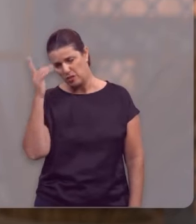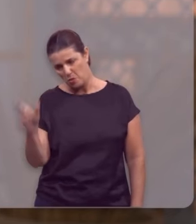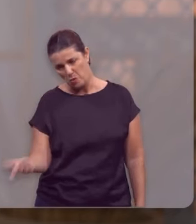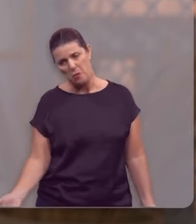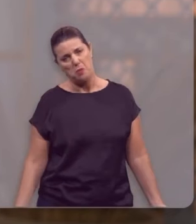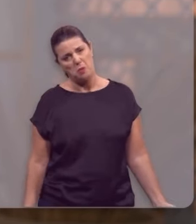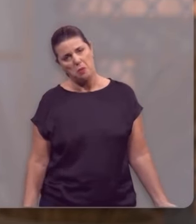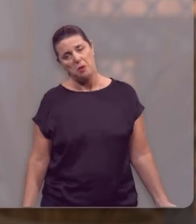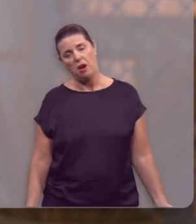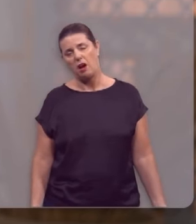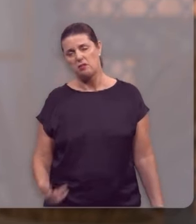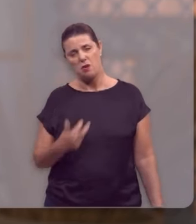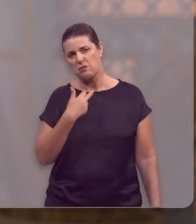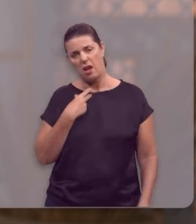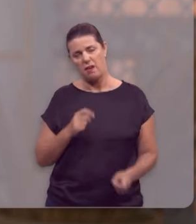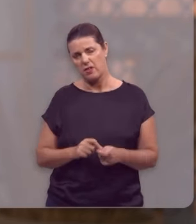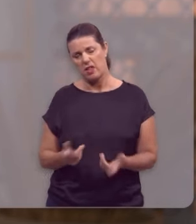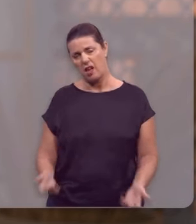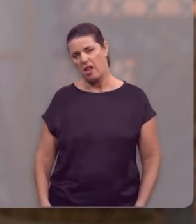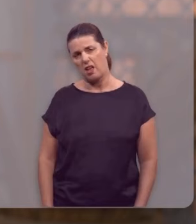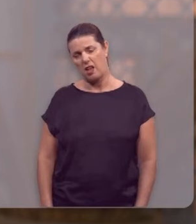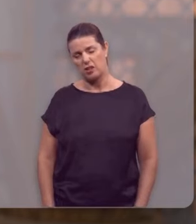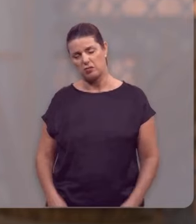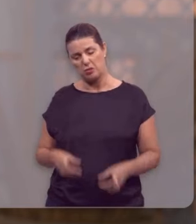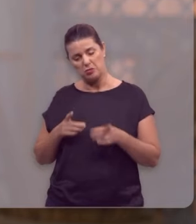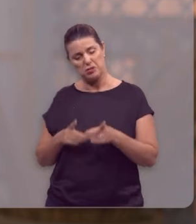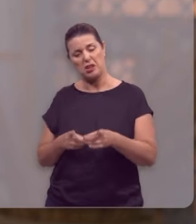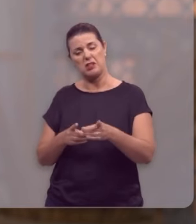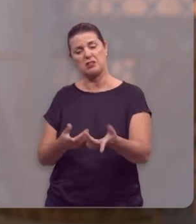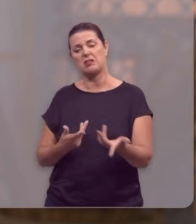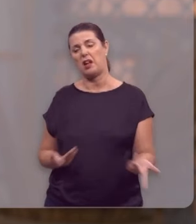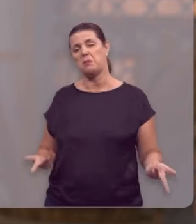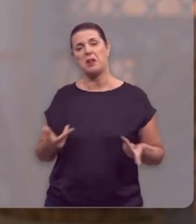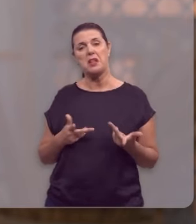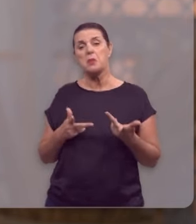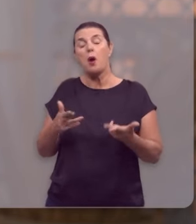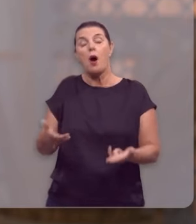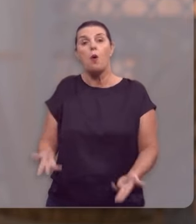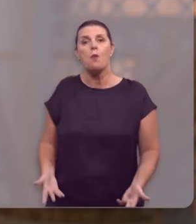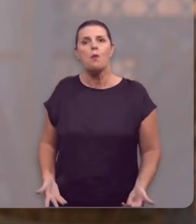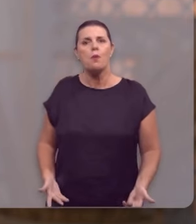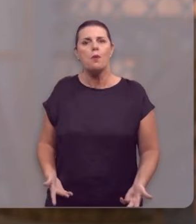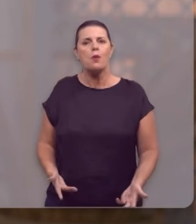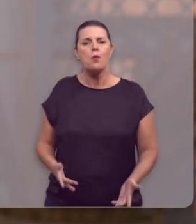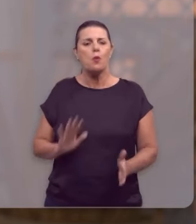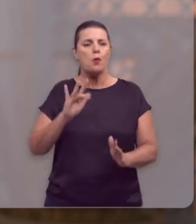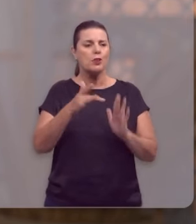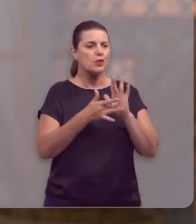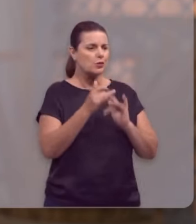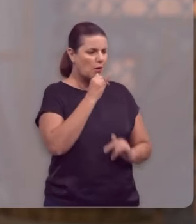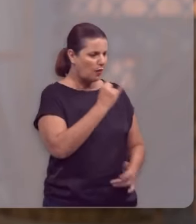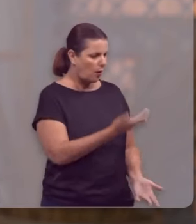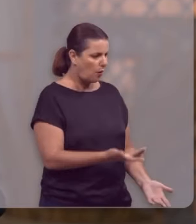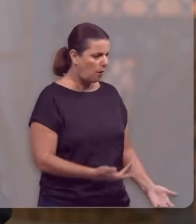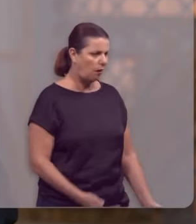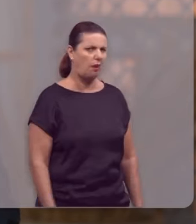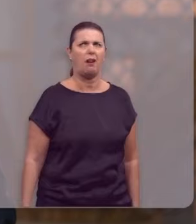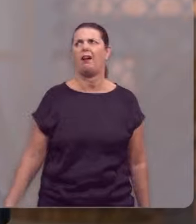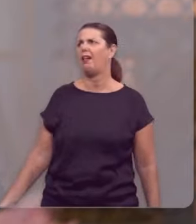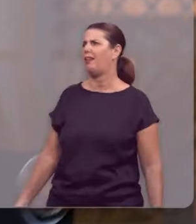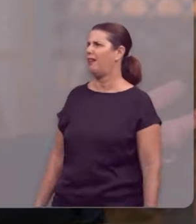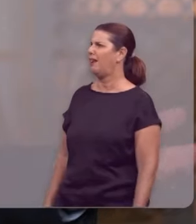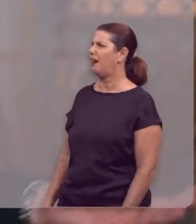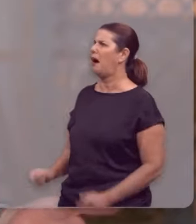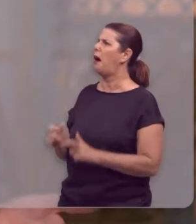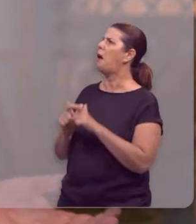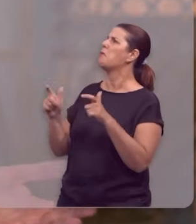Eu não tenho condições de fazer isso. Os discípulos reagiram do mesmo jeito. Quando Jesus disse isso para eles, eles responderam assim,